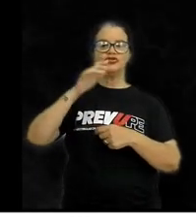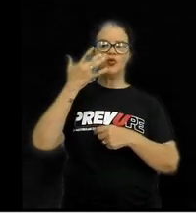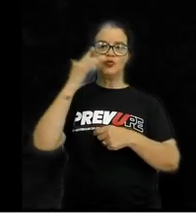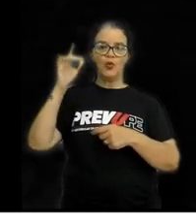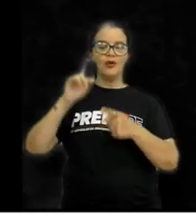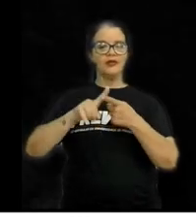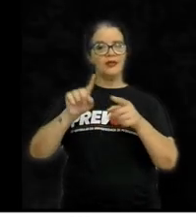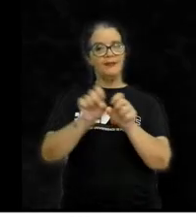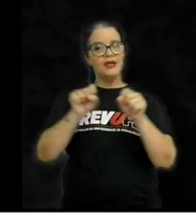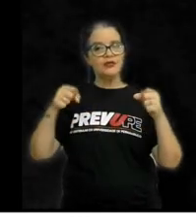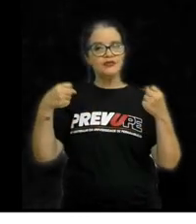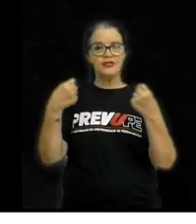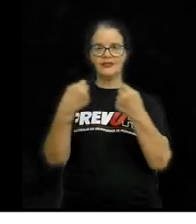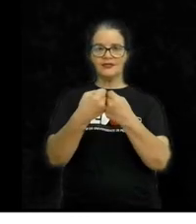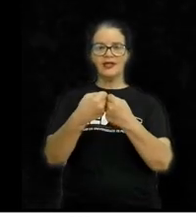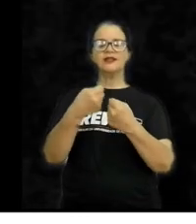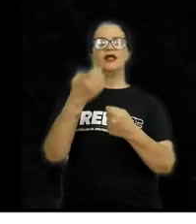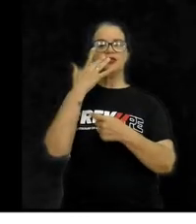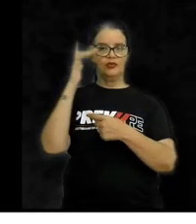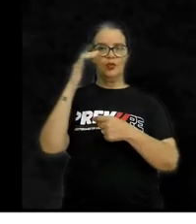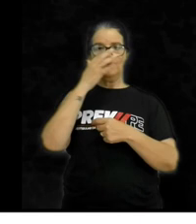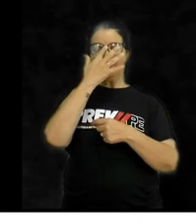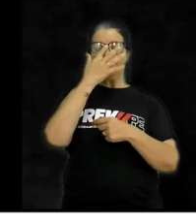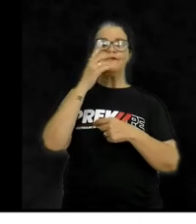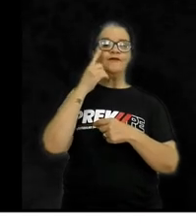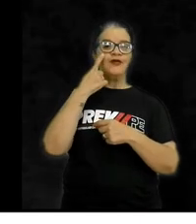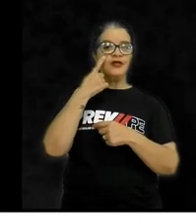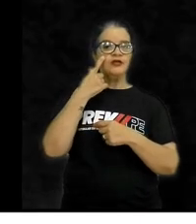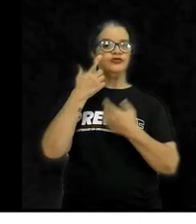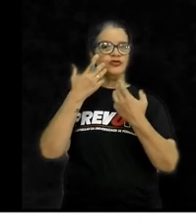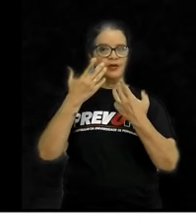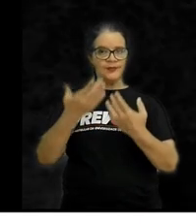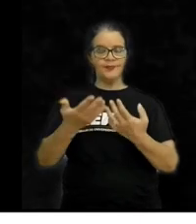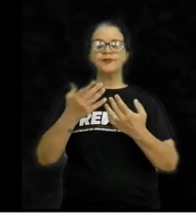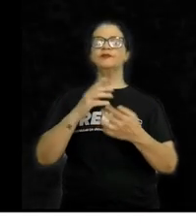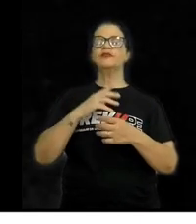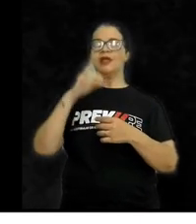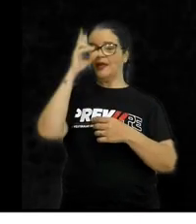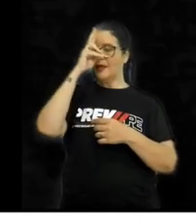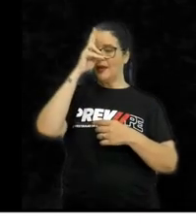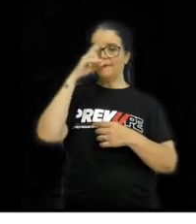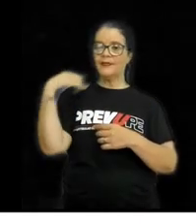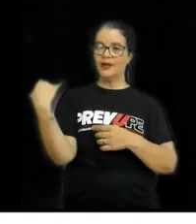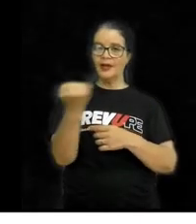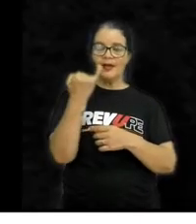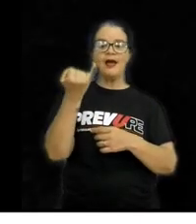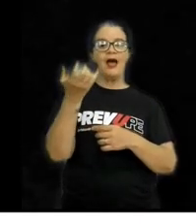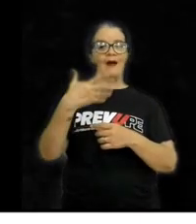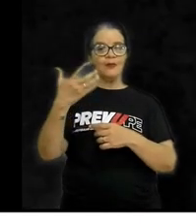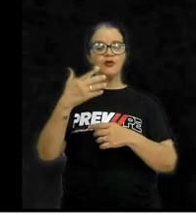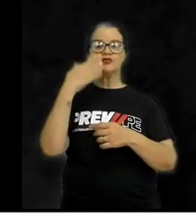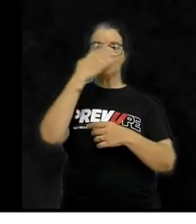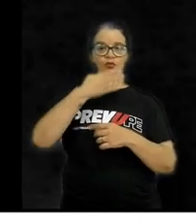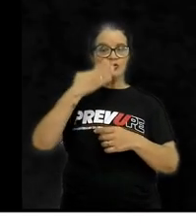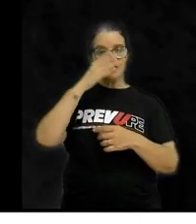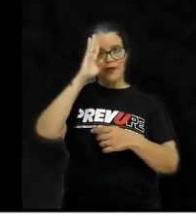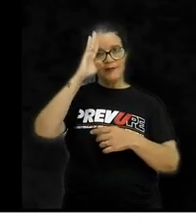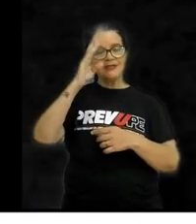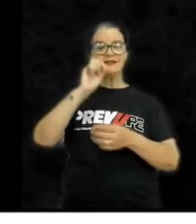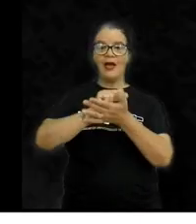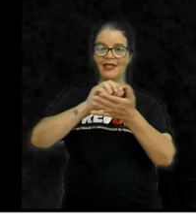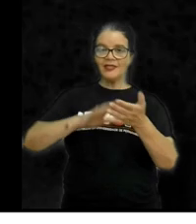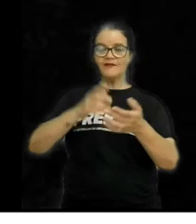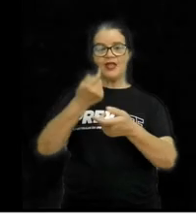ouro e a sociedade do ouro. Veja só, vale lembrar que a produção do açúcar foi a principal